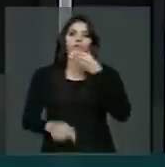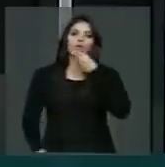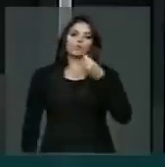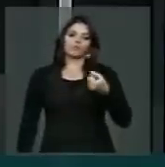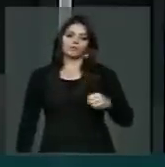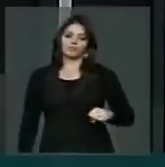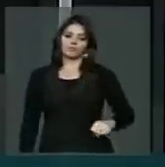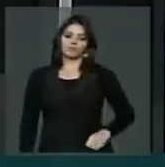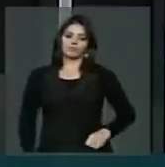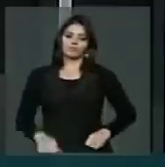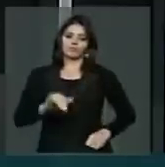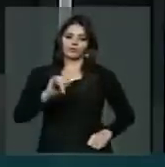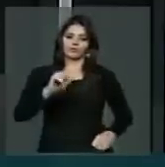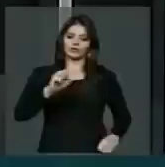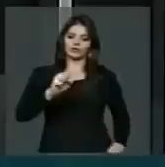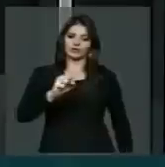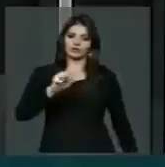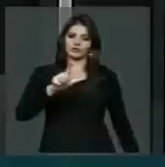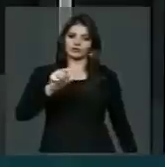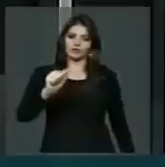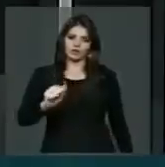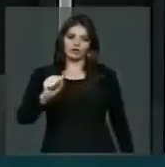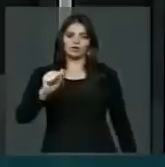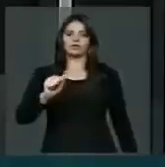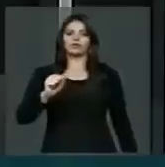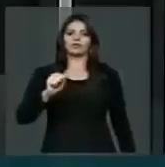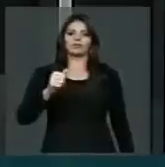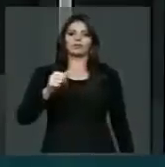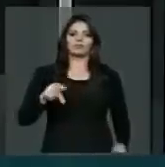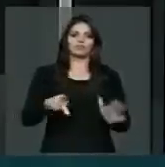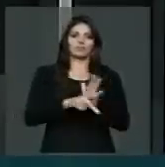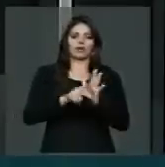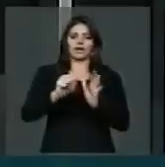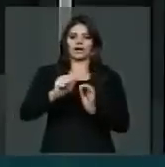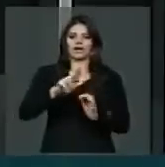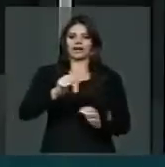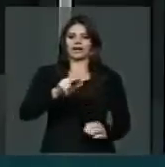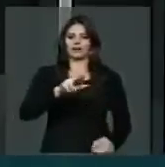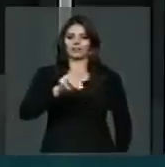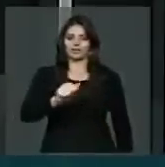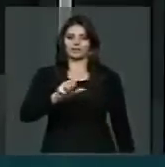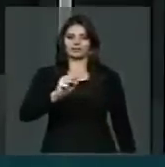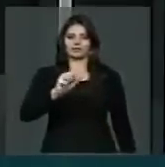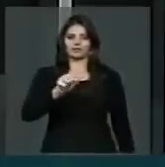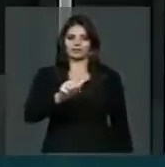Israã, da Embaixada do Reino da Arábia Saudita em Brasília,